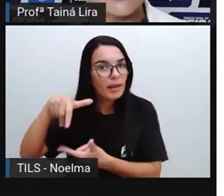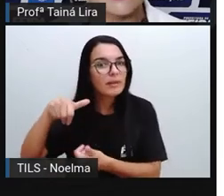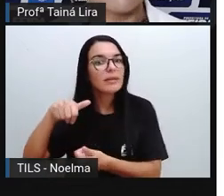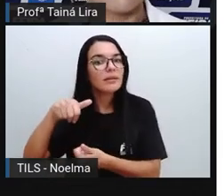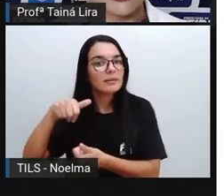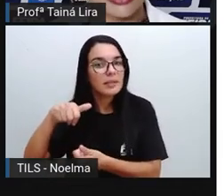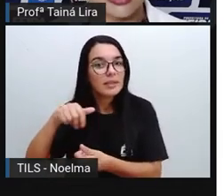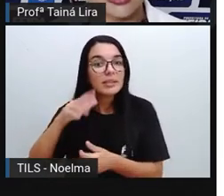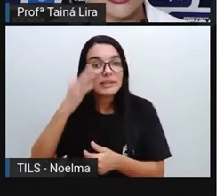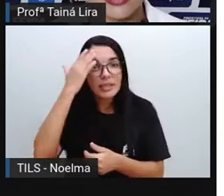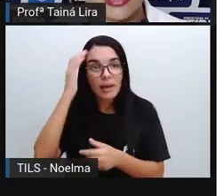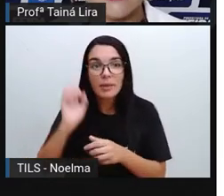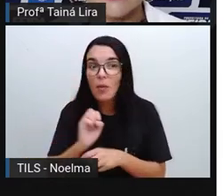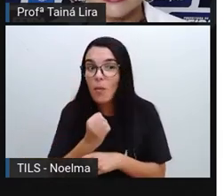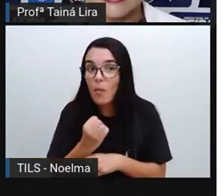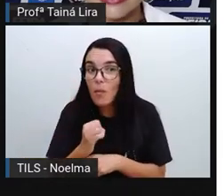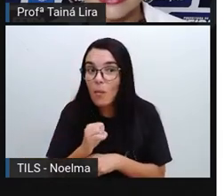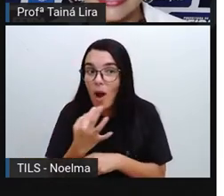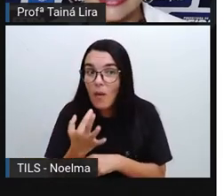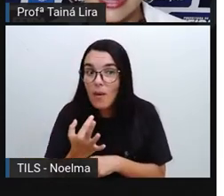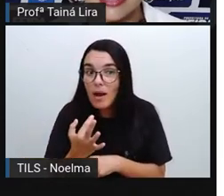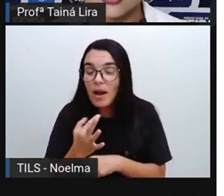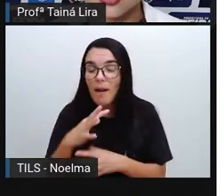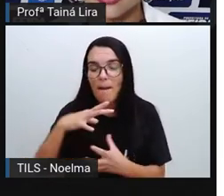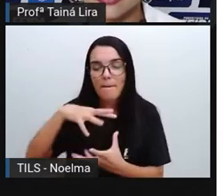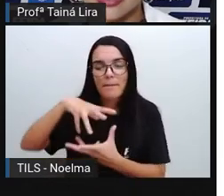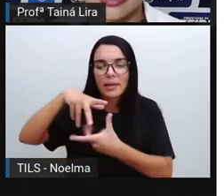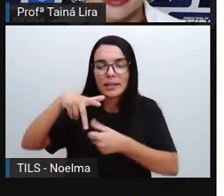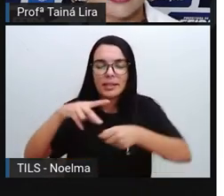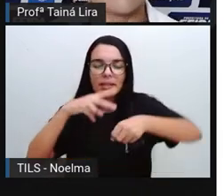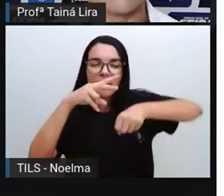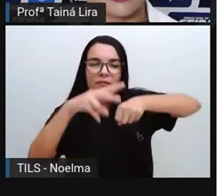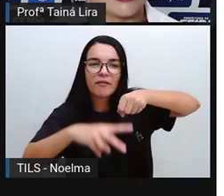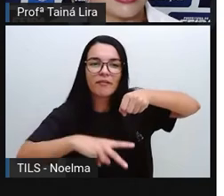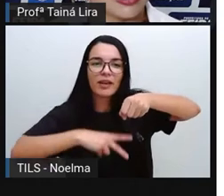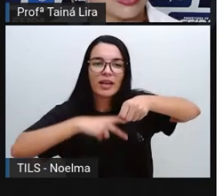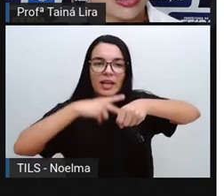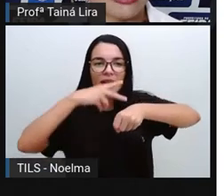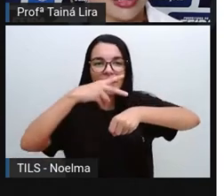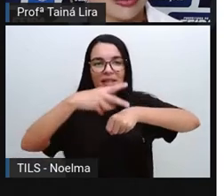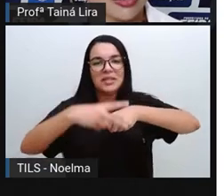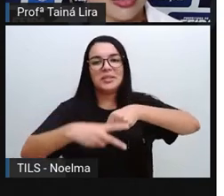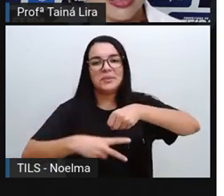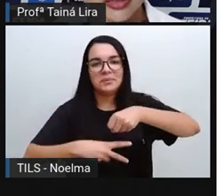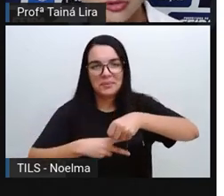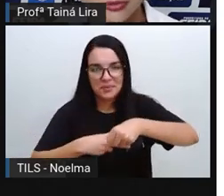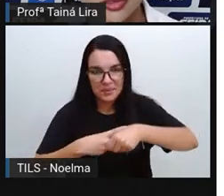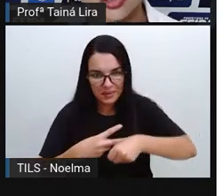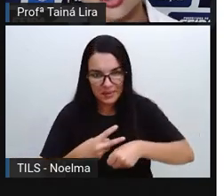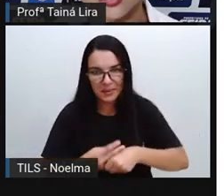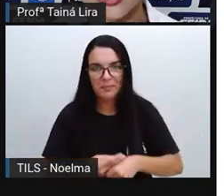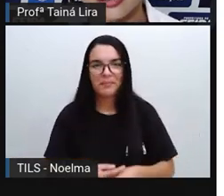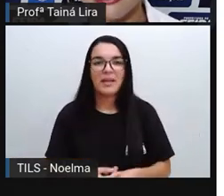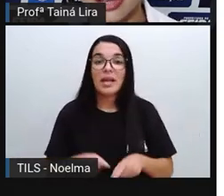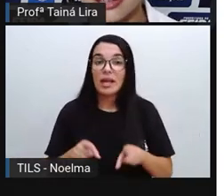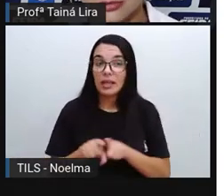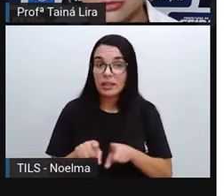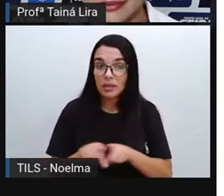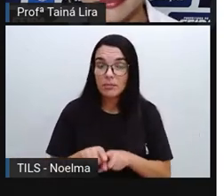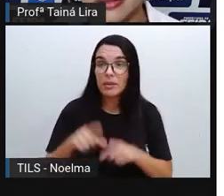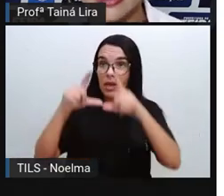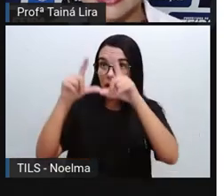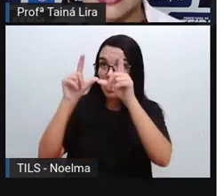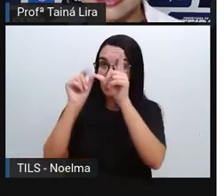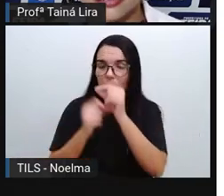planeta Vênus, tá? E a gente consegue também ver, né? Nós já falamos anteriormente que a consegue ver a